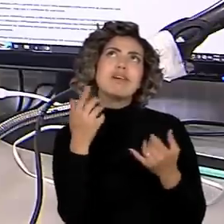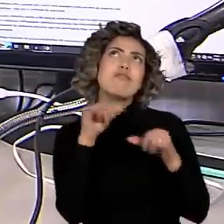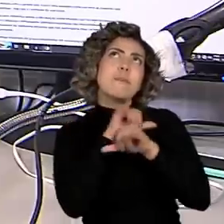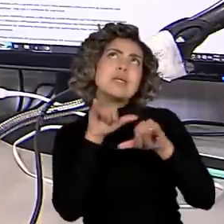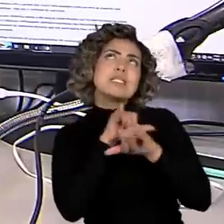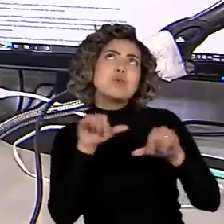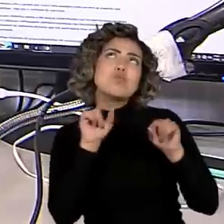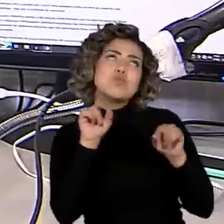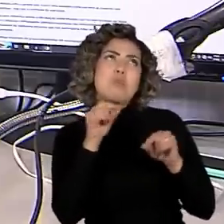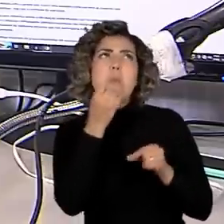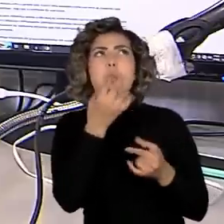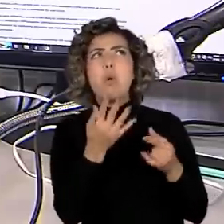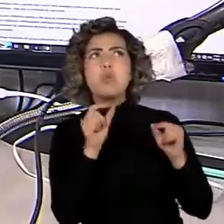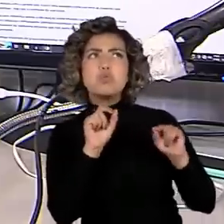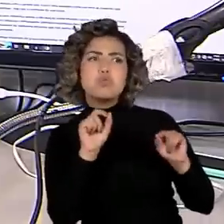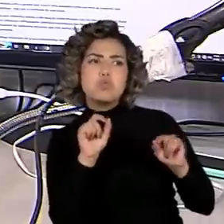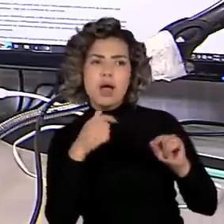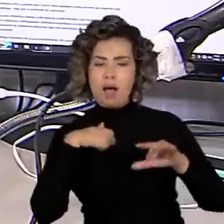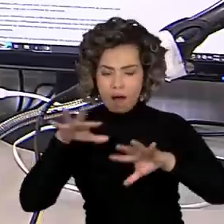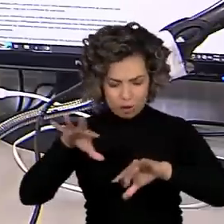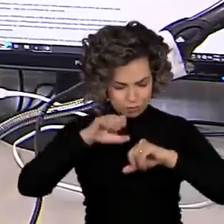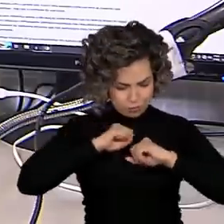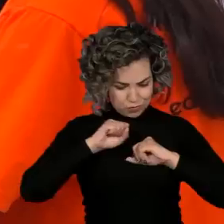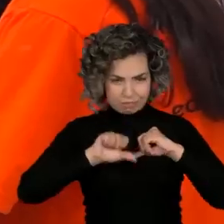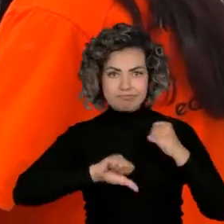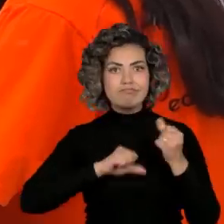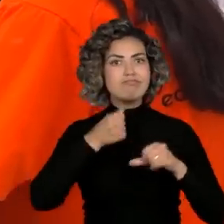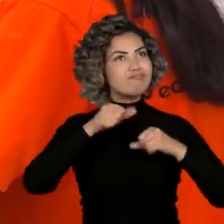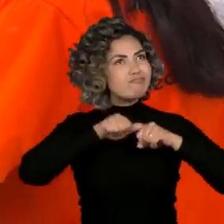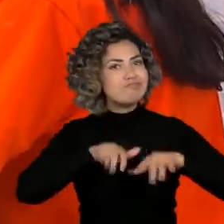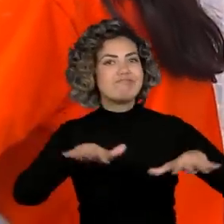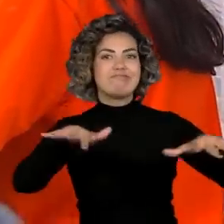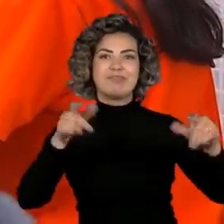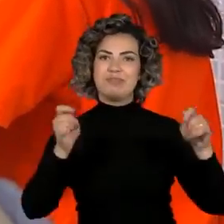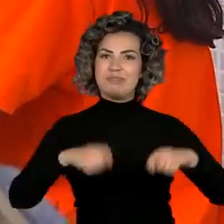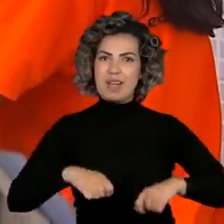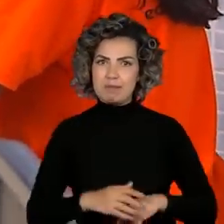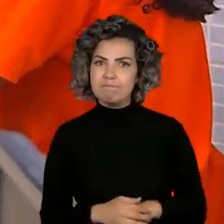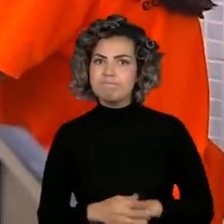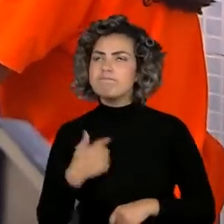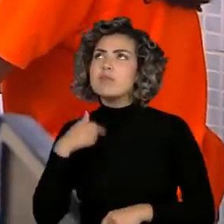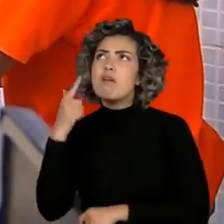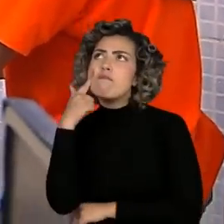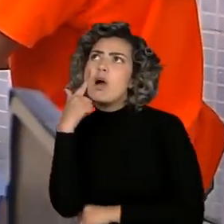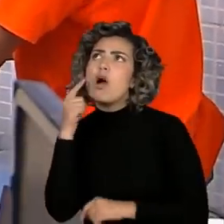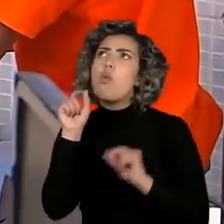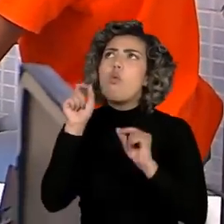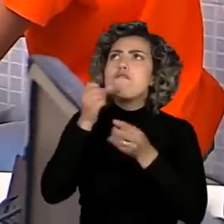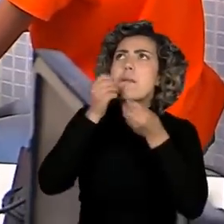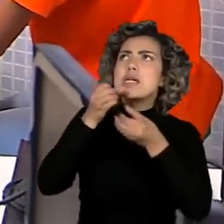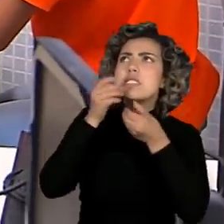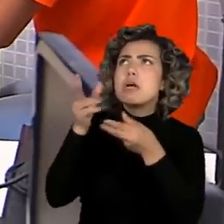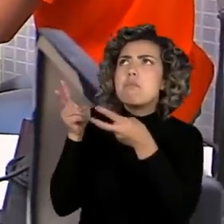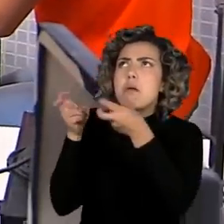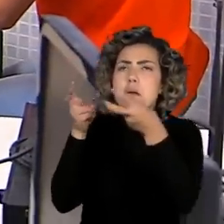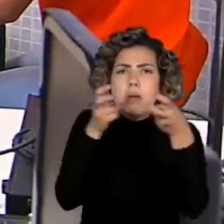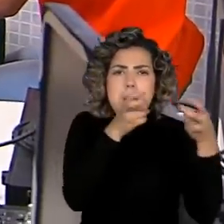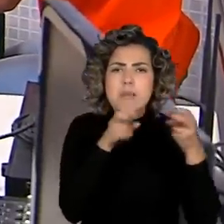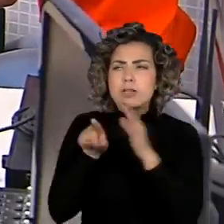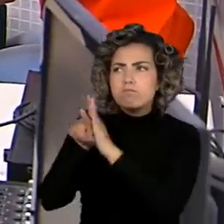também. Isso aqui me transformou numa pessoa que pode fazer isso. Apurar, checar, discutir e, por fim,